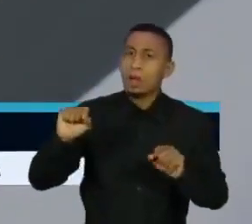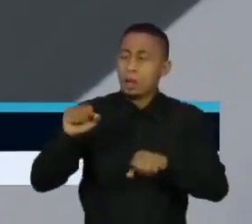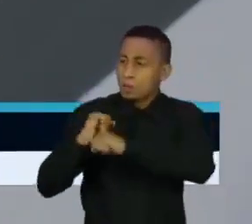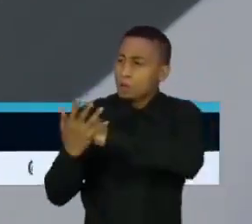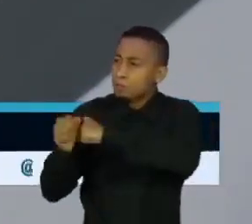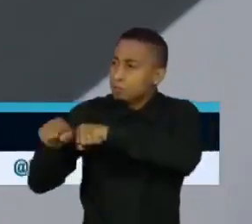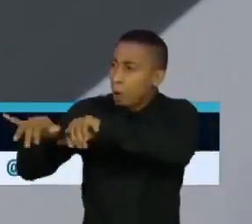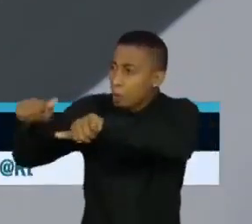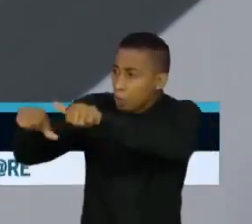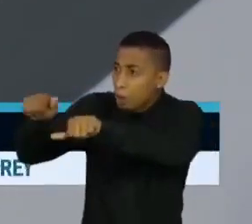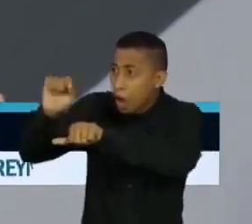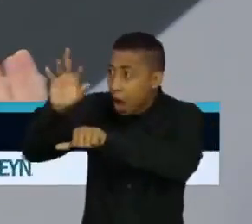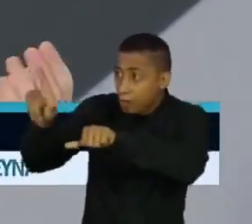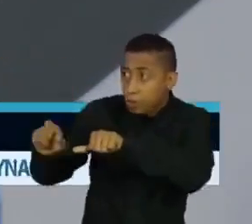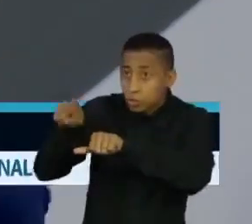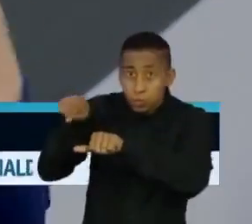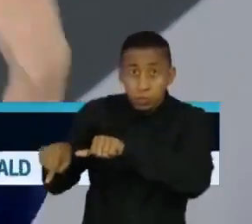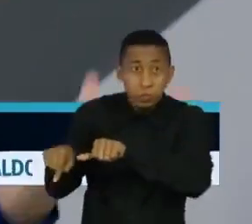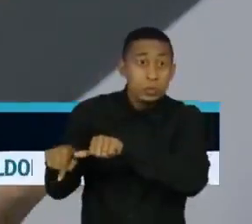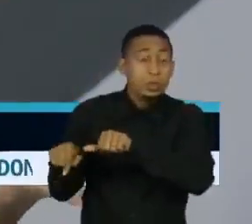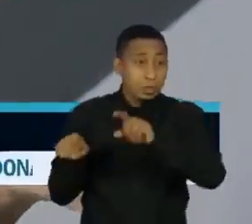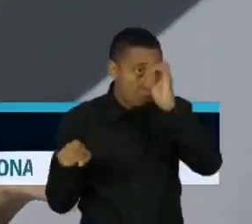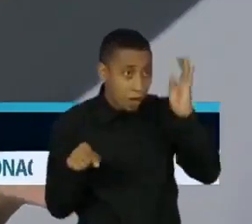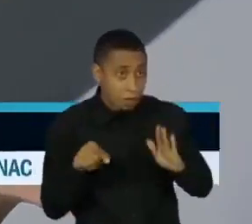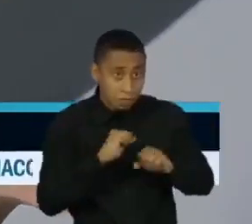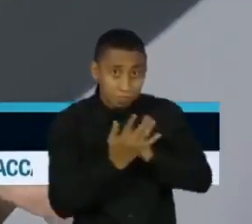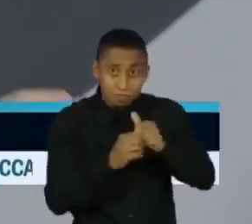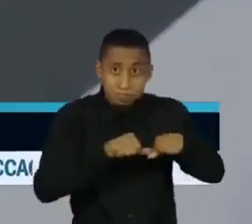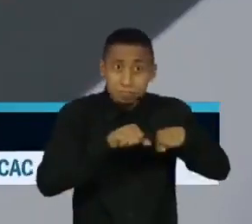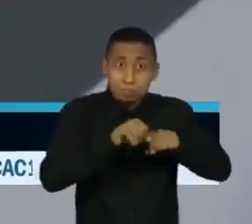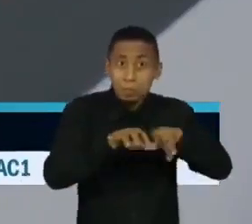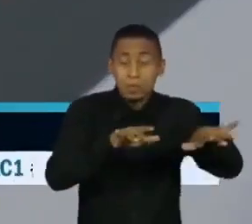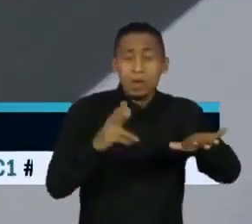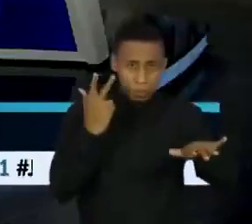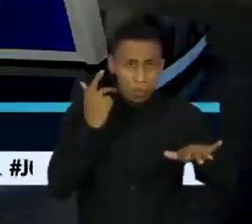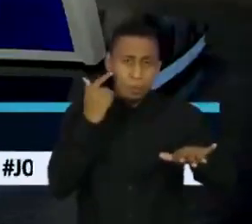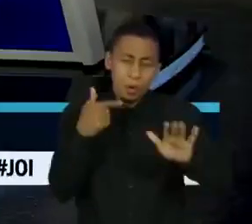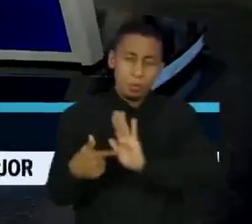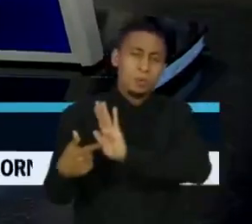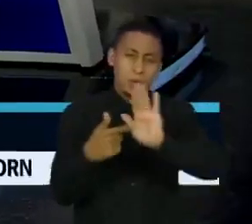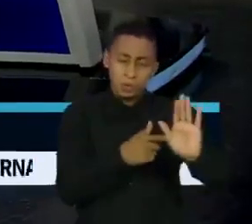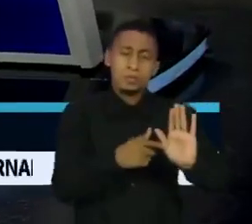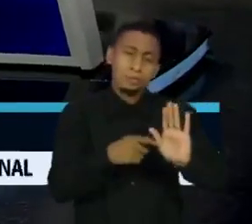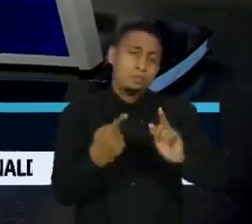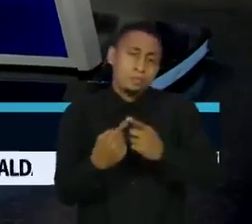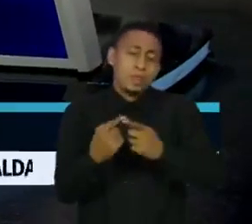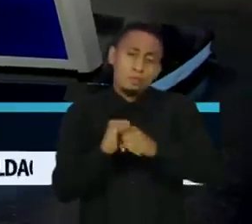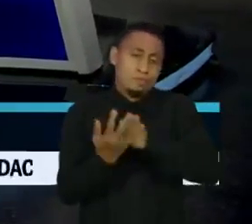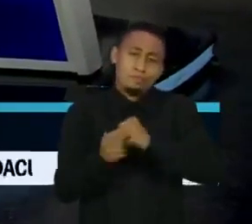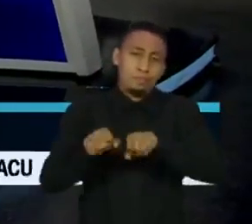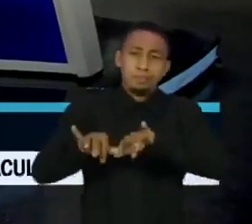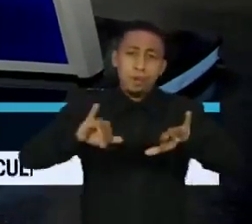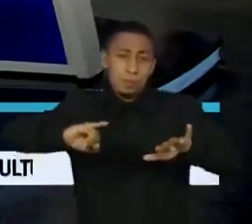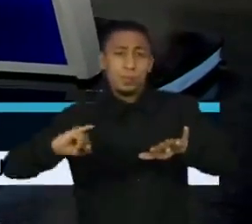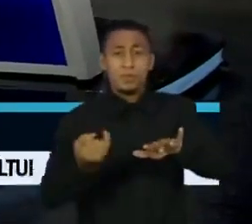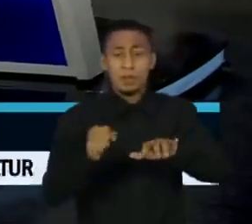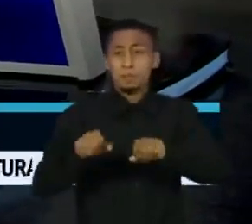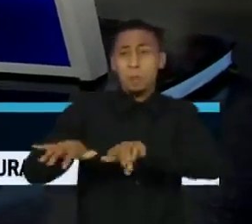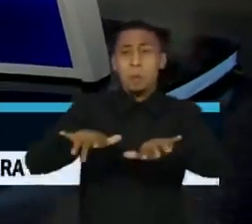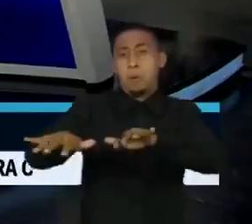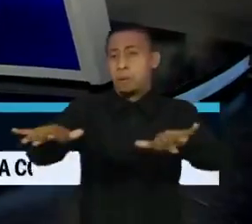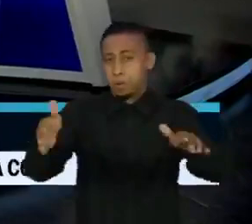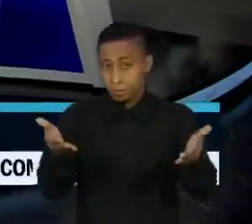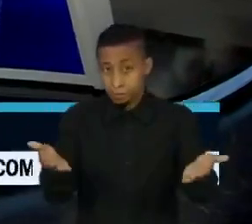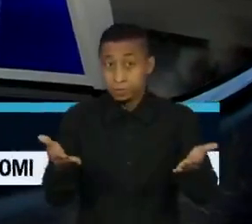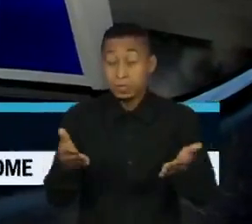mesma mutação, porque é uma mutação que é muito provável de acontecer e ela traz vantagem para o vírus. O que interessa para a gente é